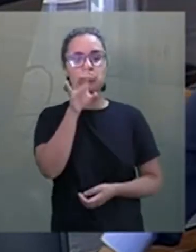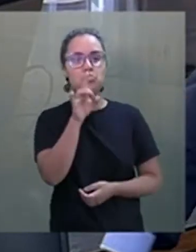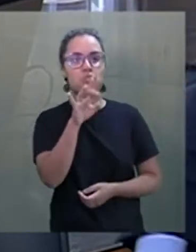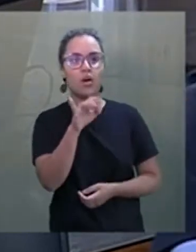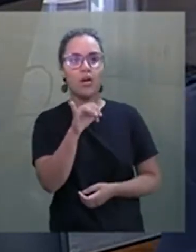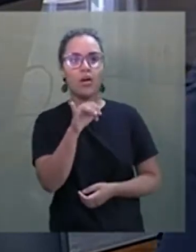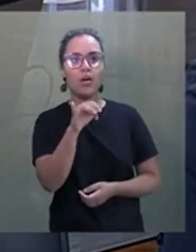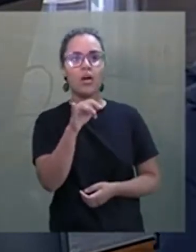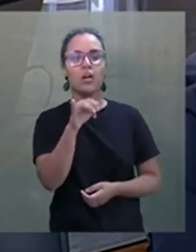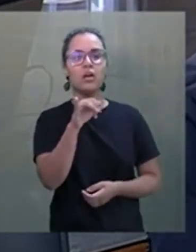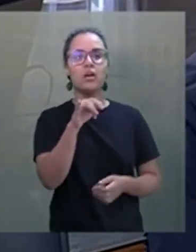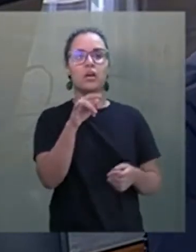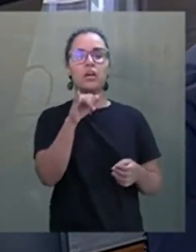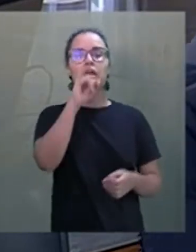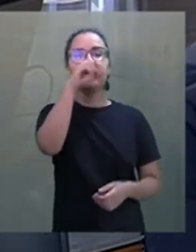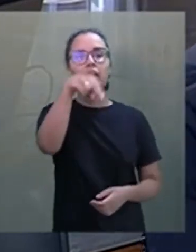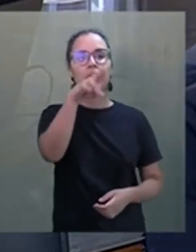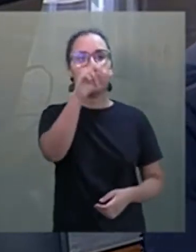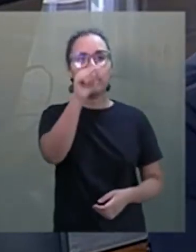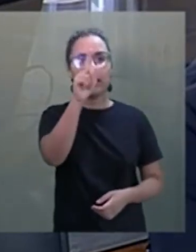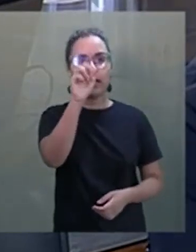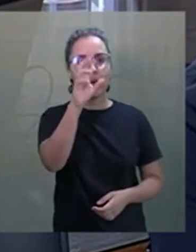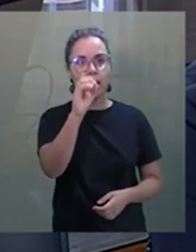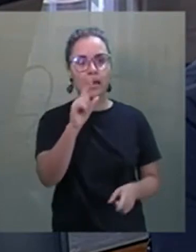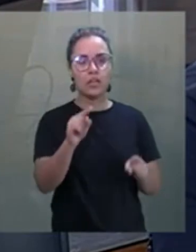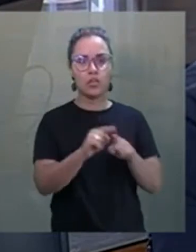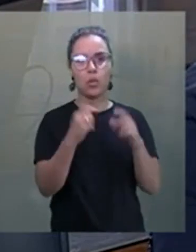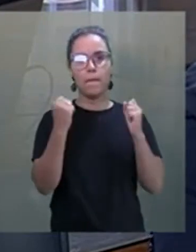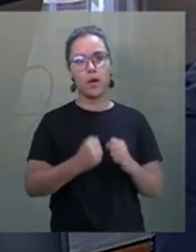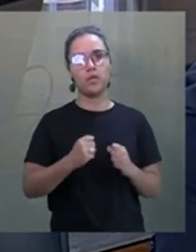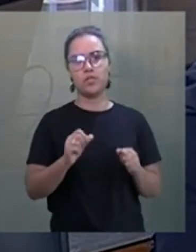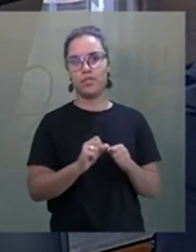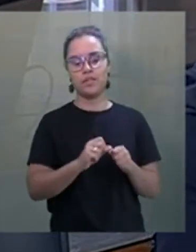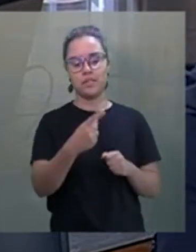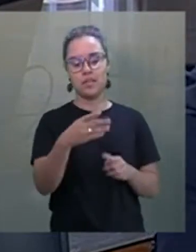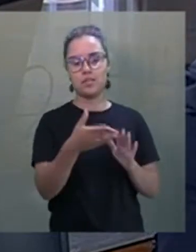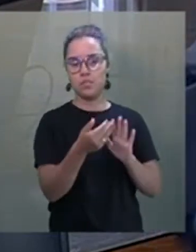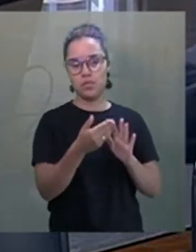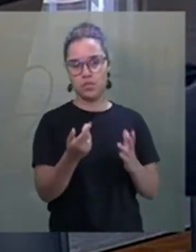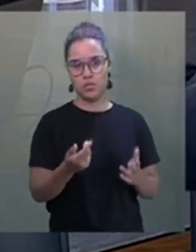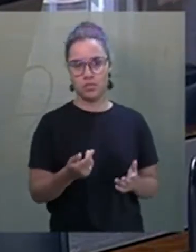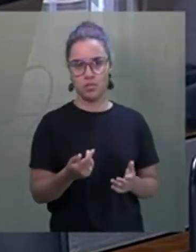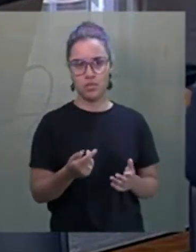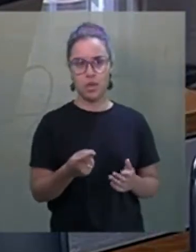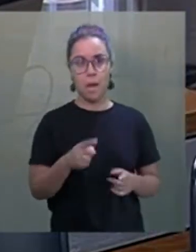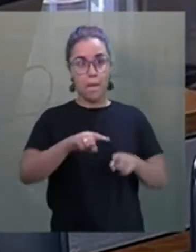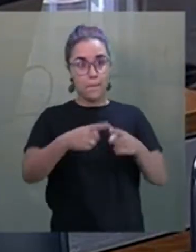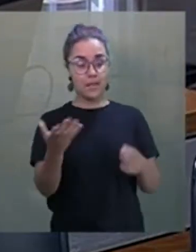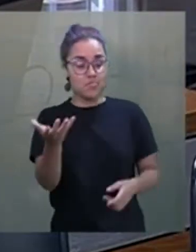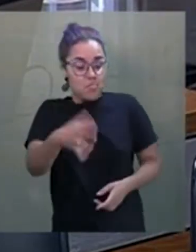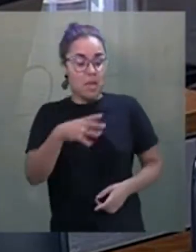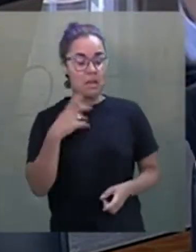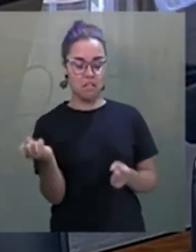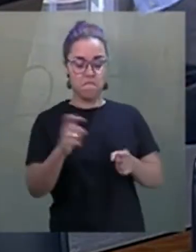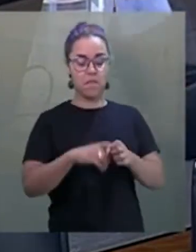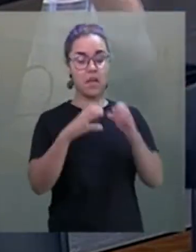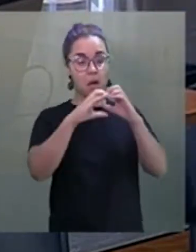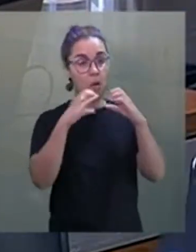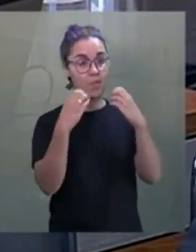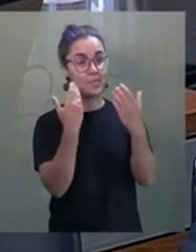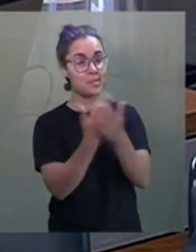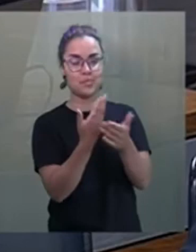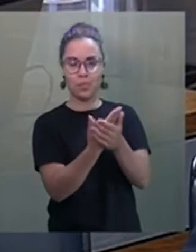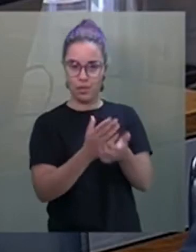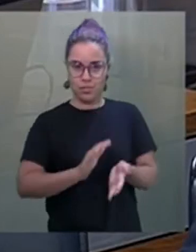de fazer. Nem o poder, conforme o Código de Processo Penal de exigir a verdade, tem. E não quer que venha a comissão de educação.